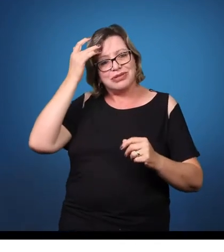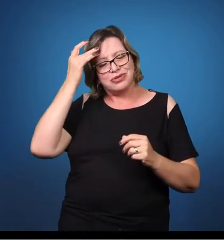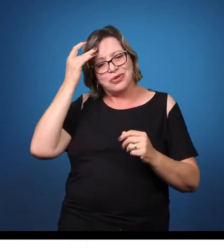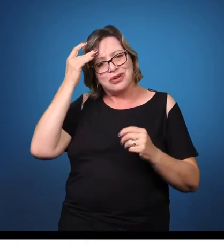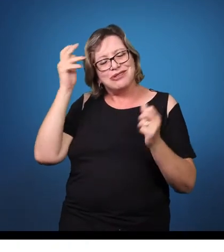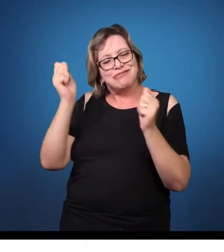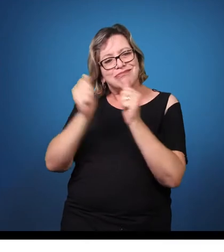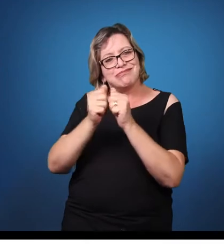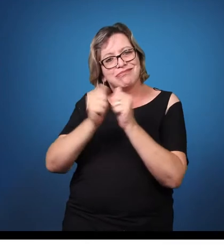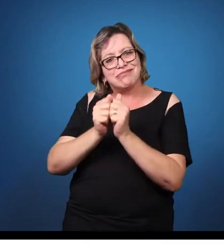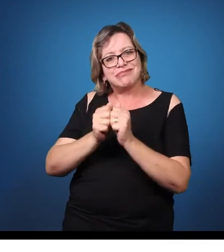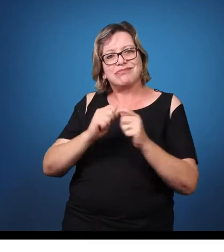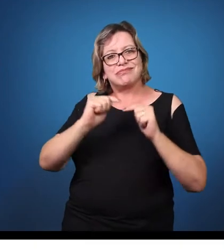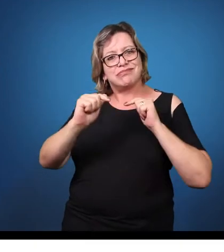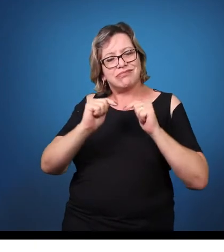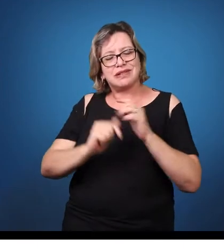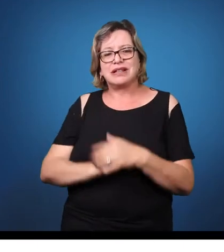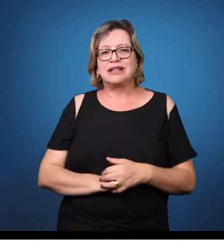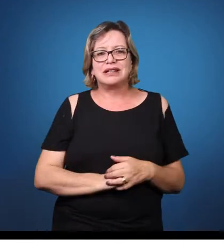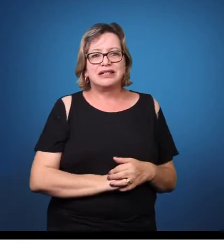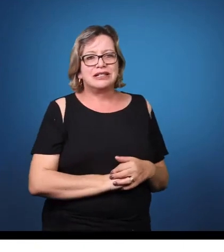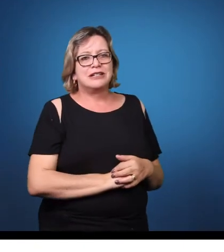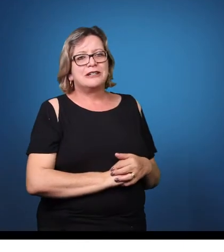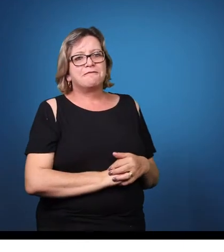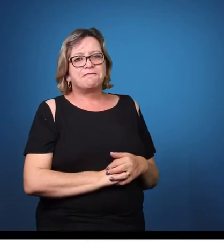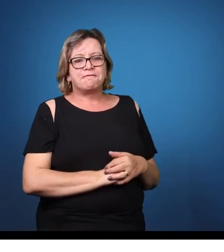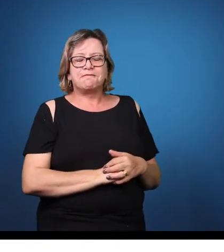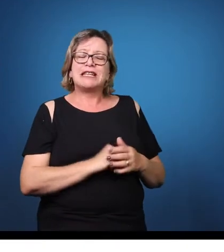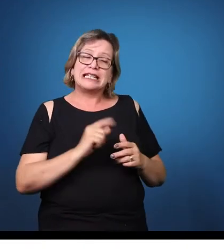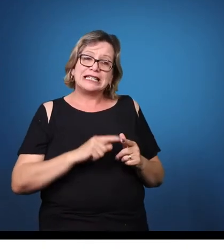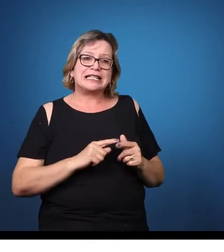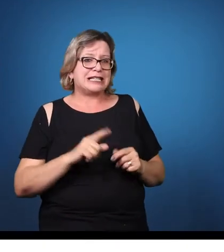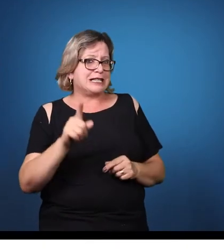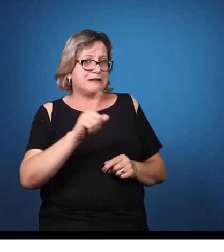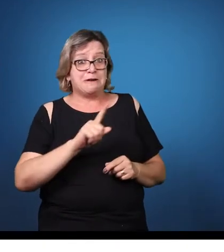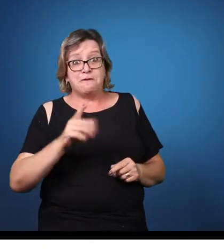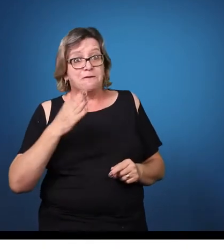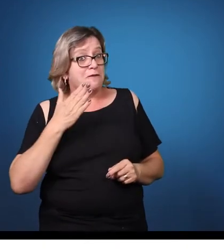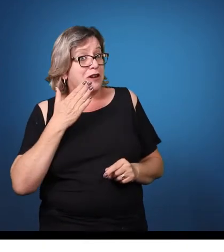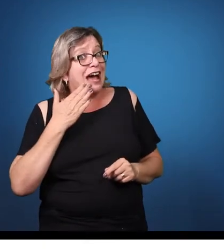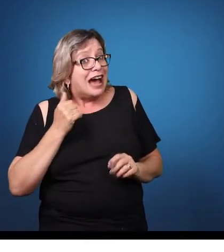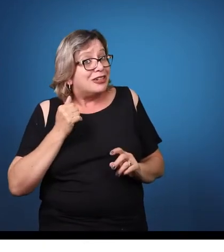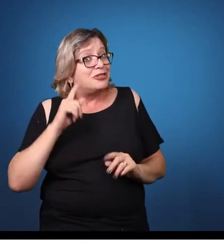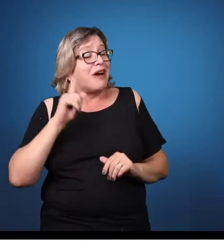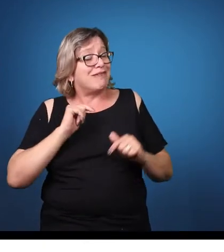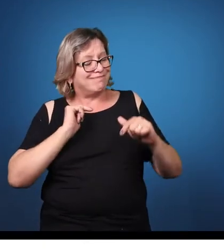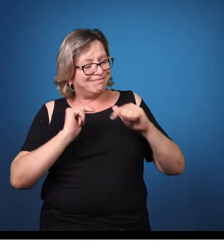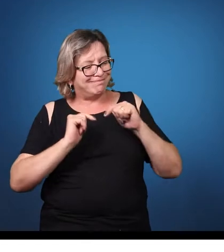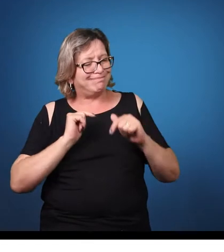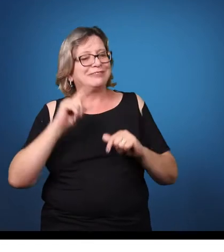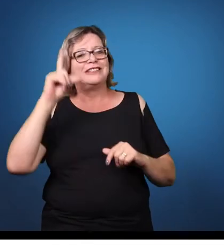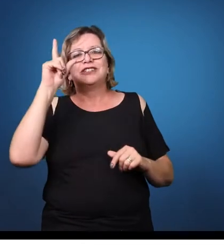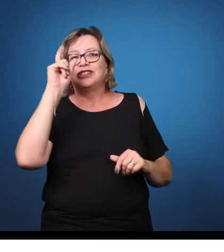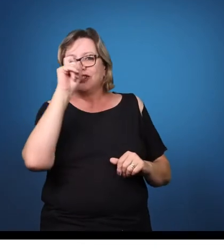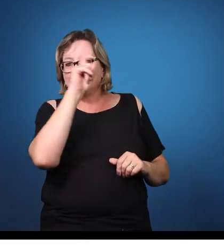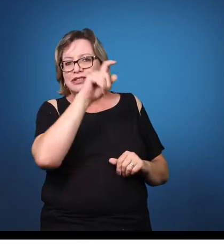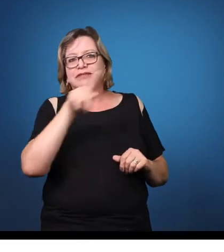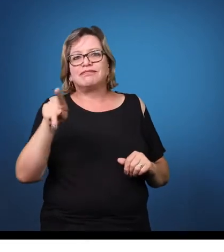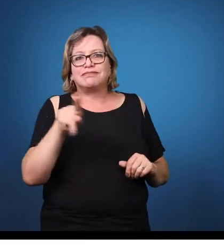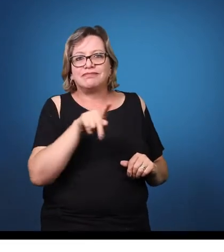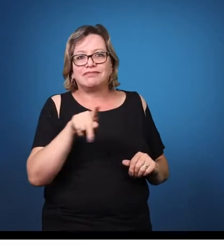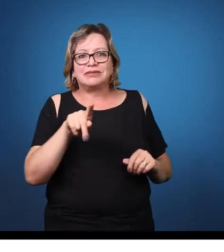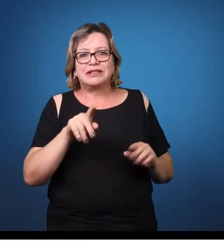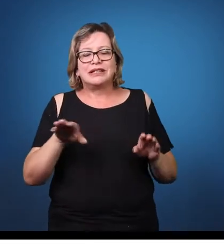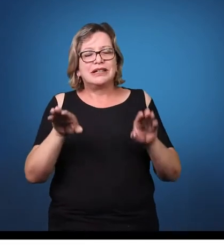apresenta essa deficiência intelectual. Porque o professor, ele se sente incapaz de atingir o